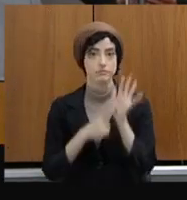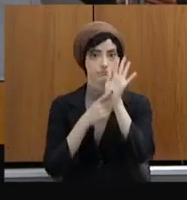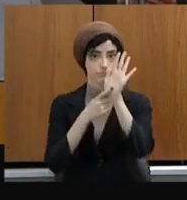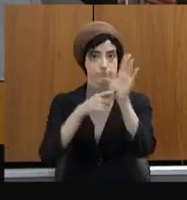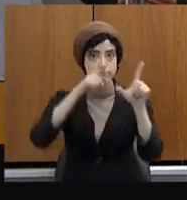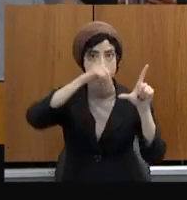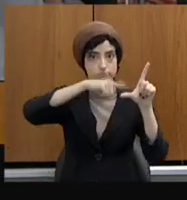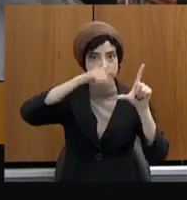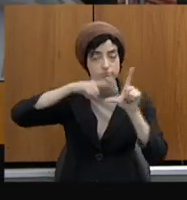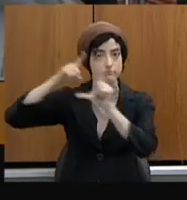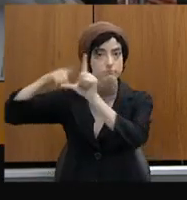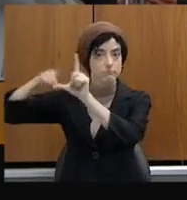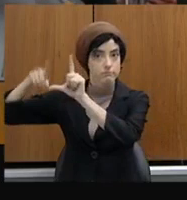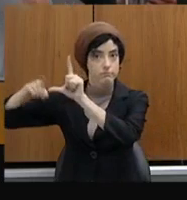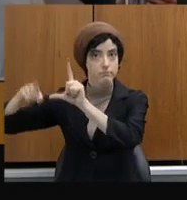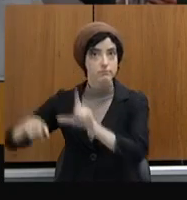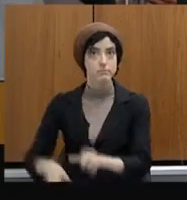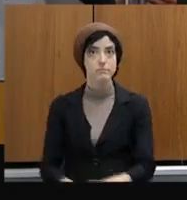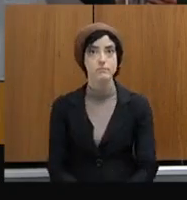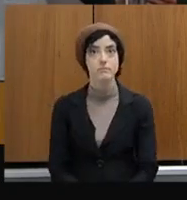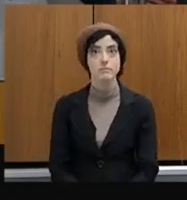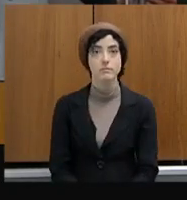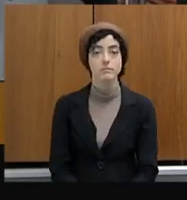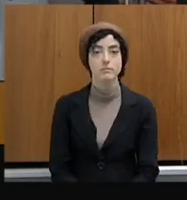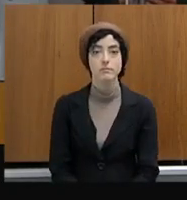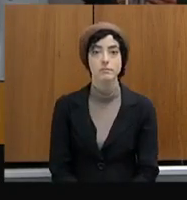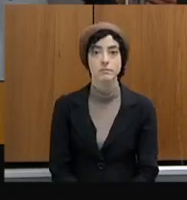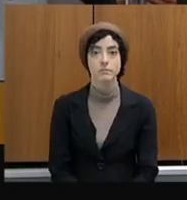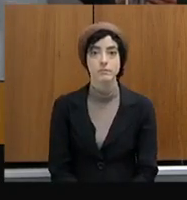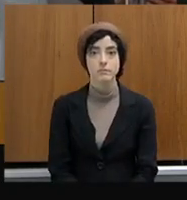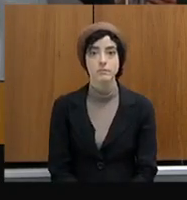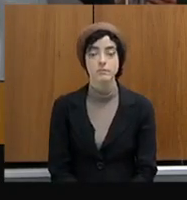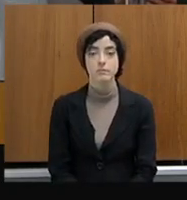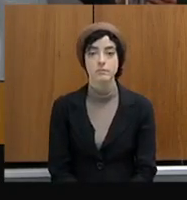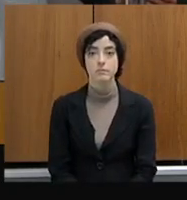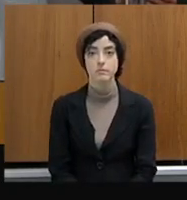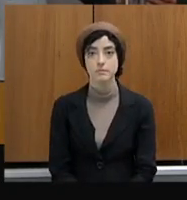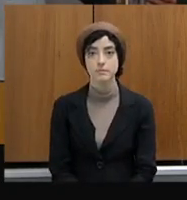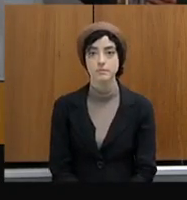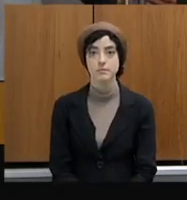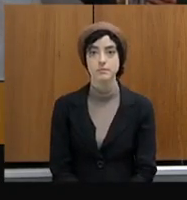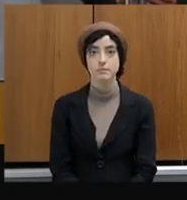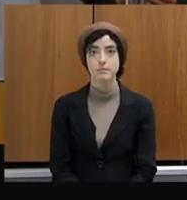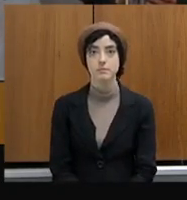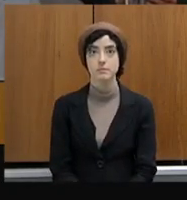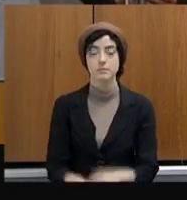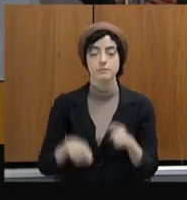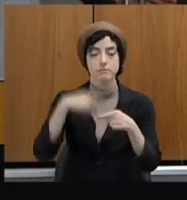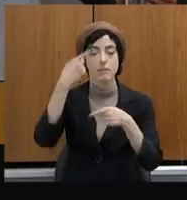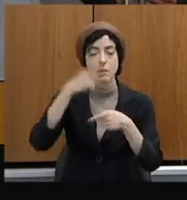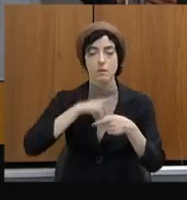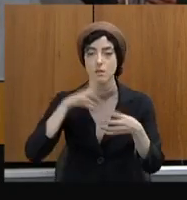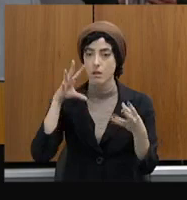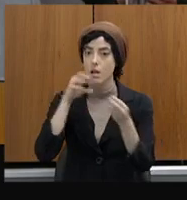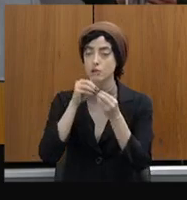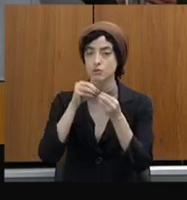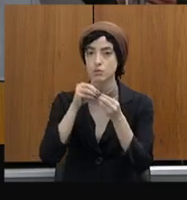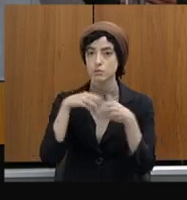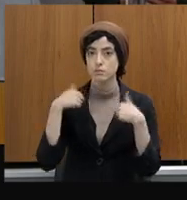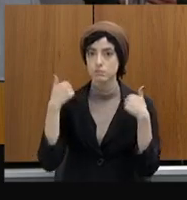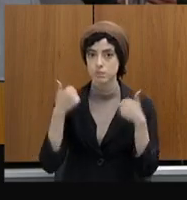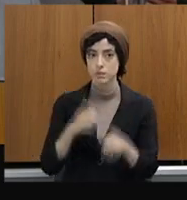a evolução em termos de captação de recursos. Mais adiante, nós vamos ter isso sintetizado. Pode seguir.